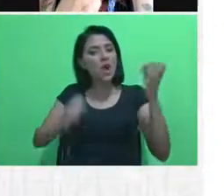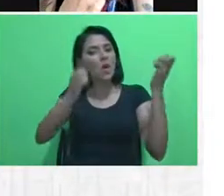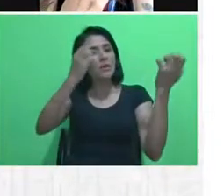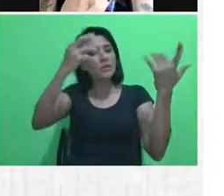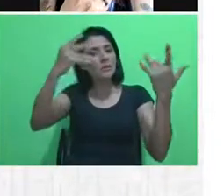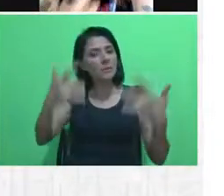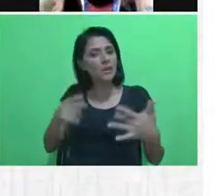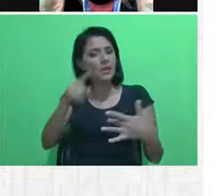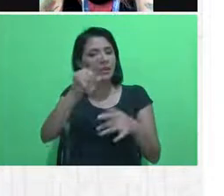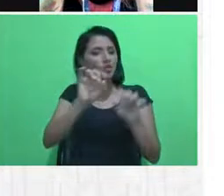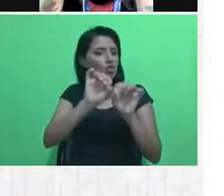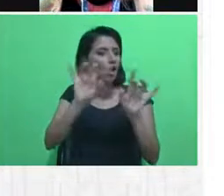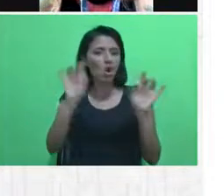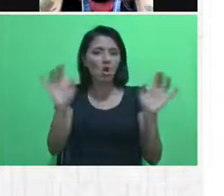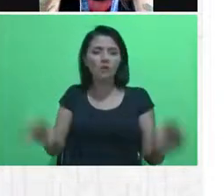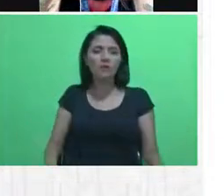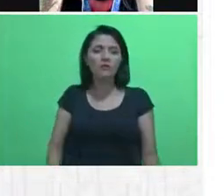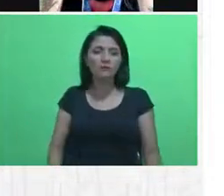cima, pode passar.